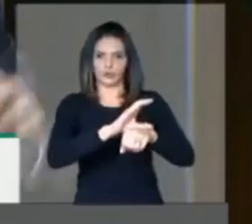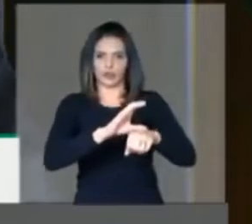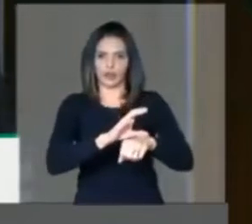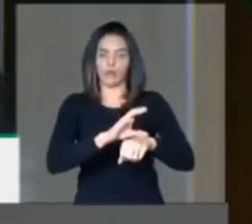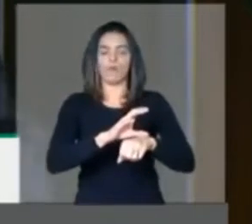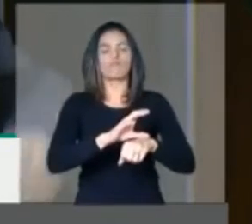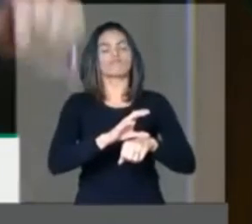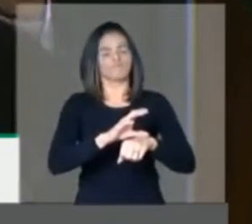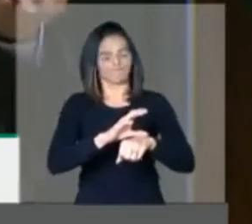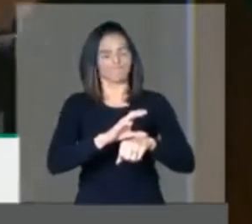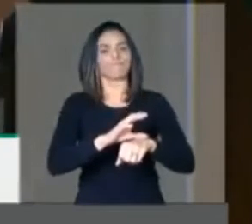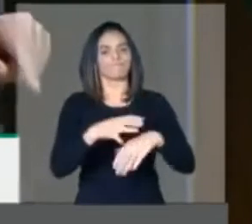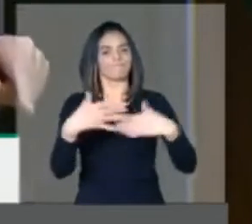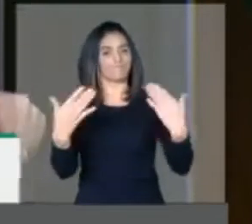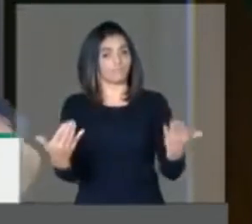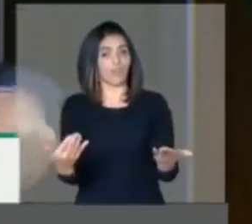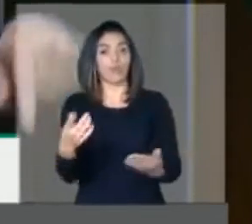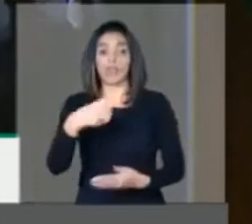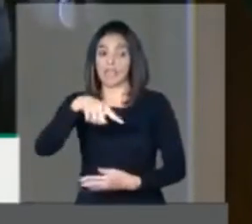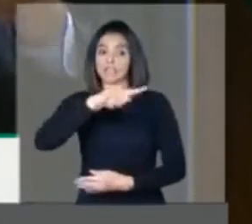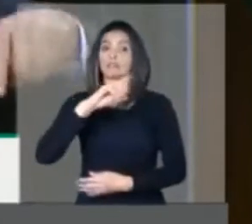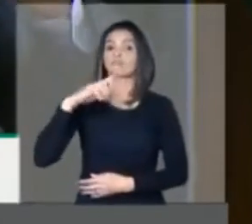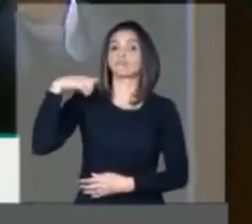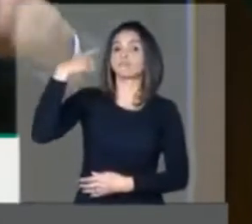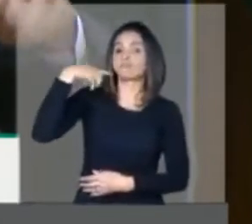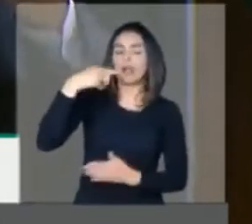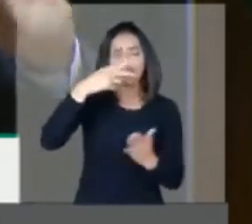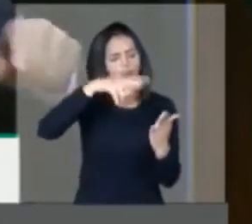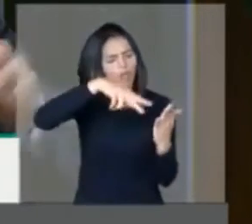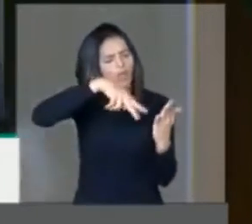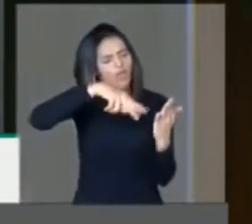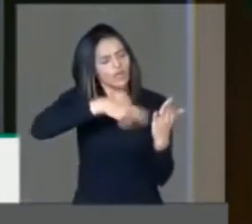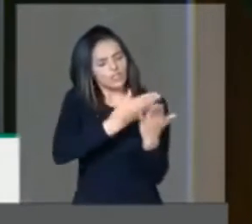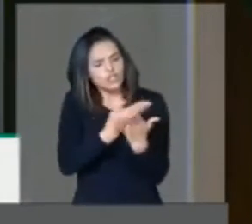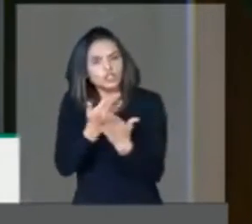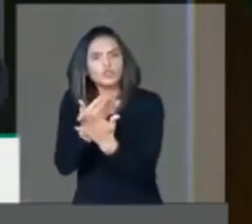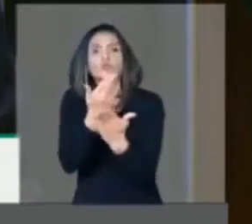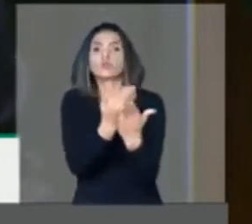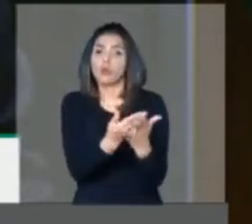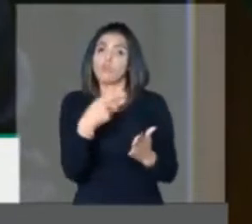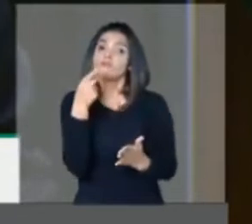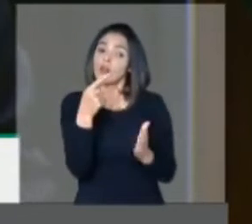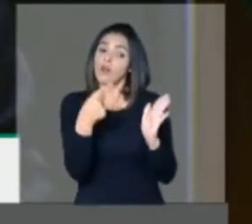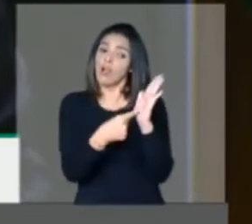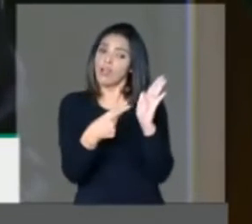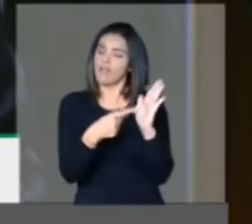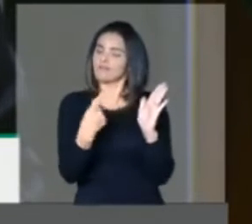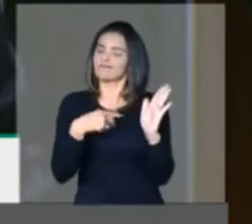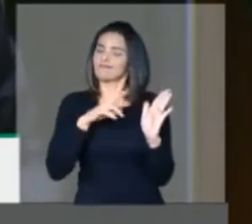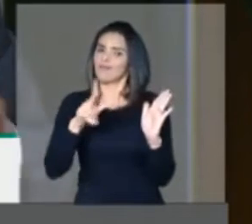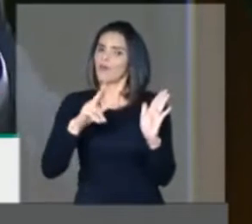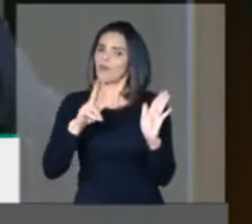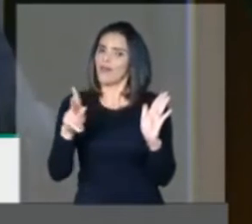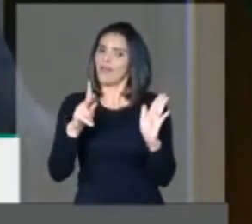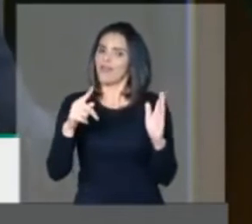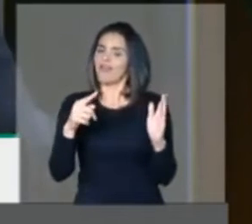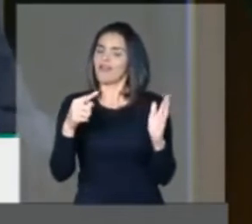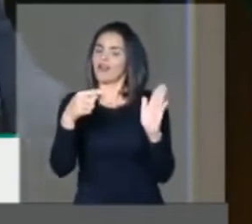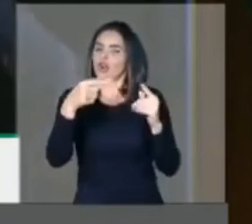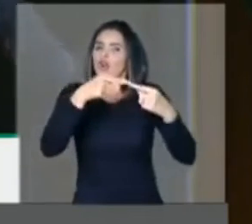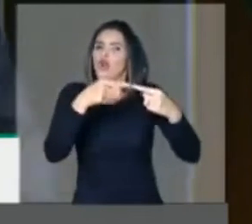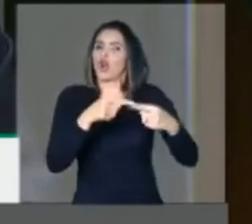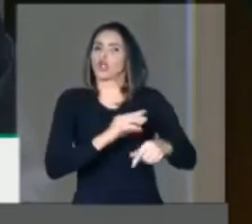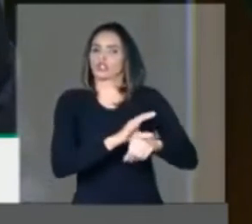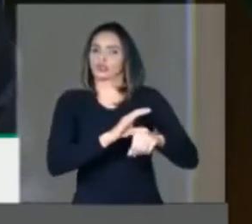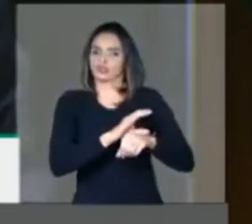Inconstitucional. E com certeza será debatido no Supremo Tribunal Federal. Porque é um acordo,